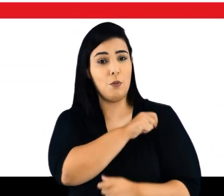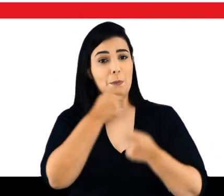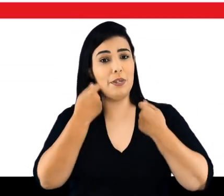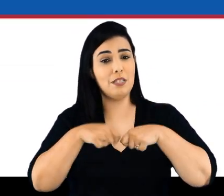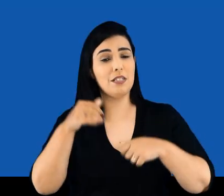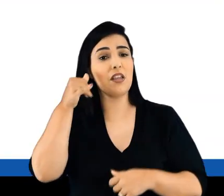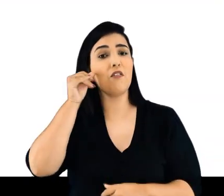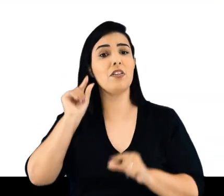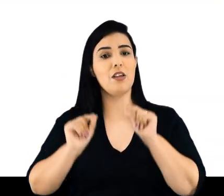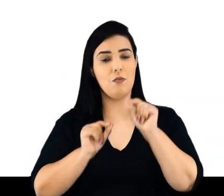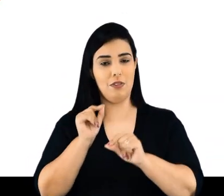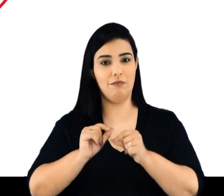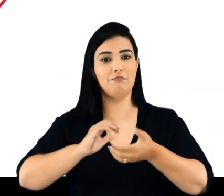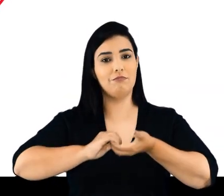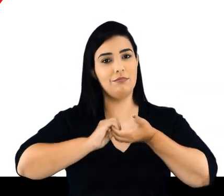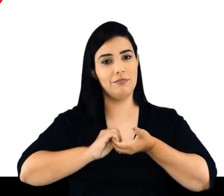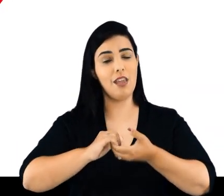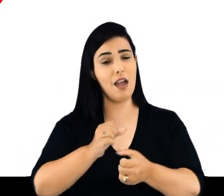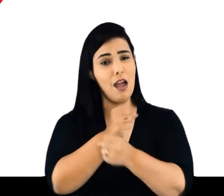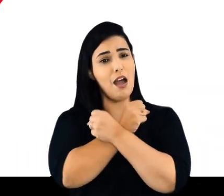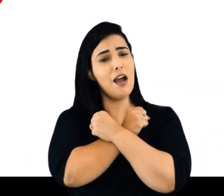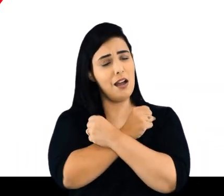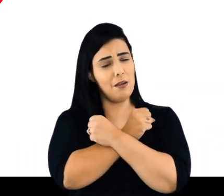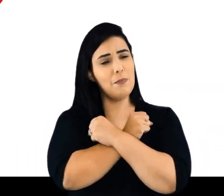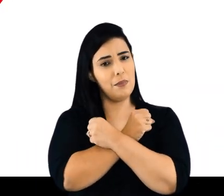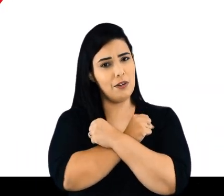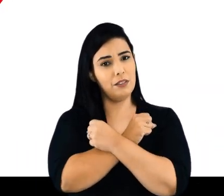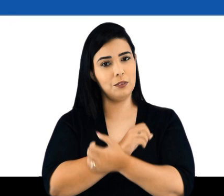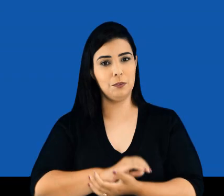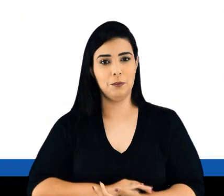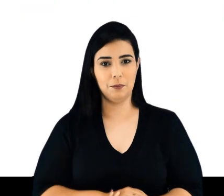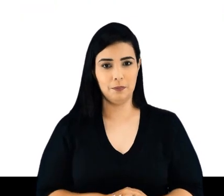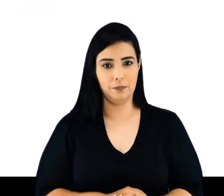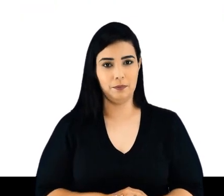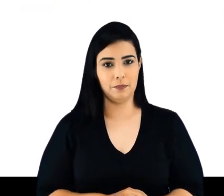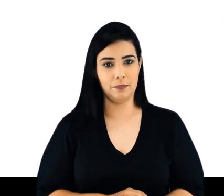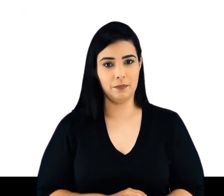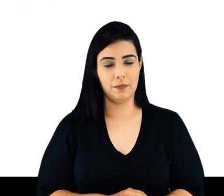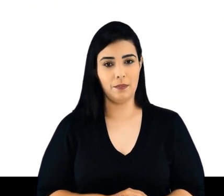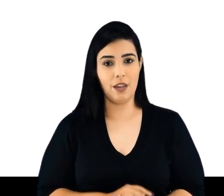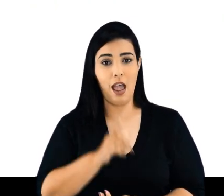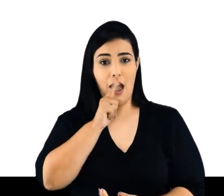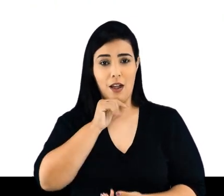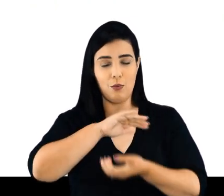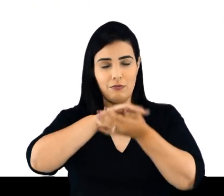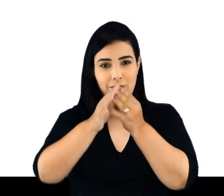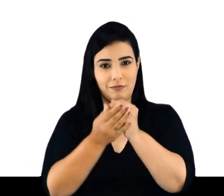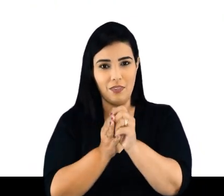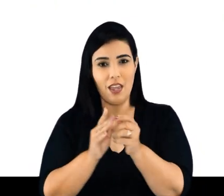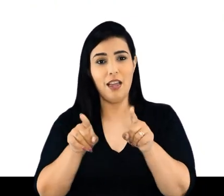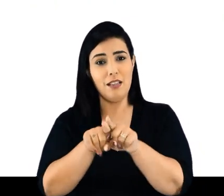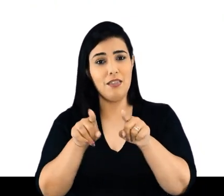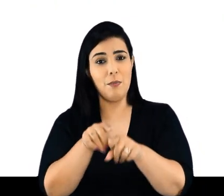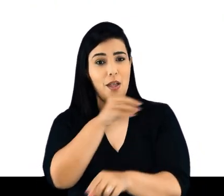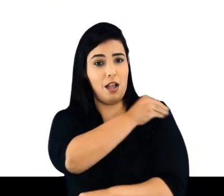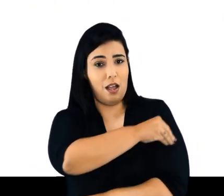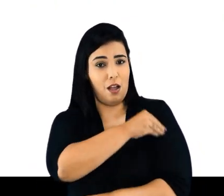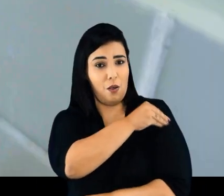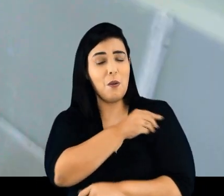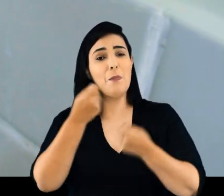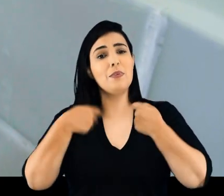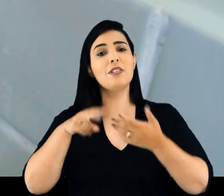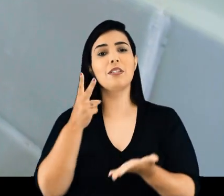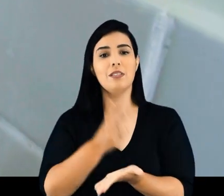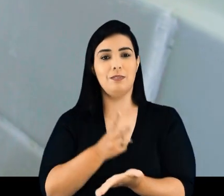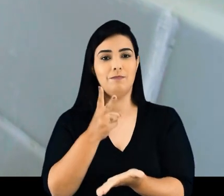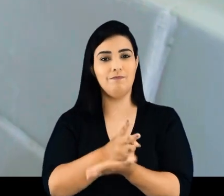alguns protocolos de segurança. O aluno deve evitar apertos de mão, abraços e qualquer outro contato físico. A